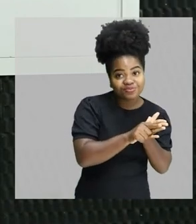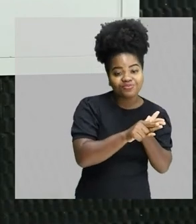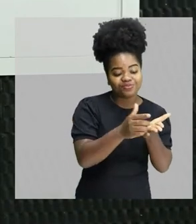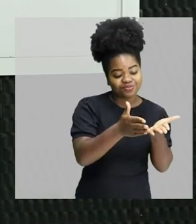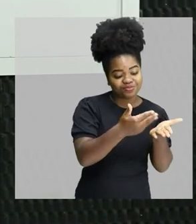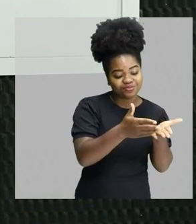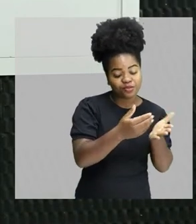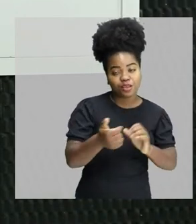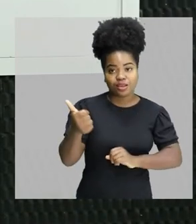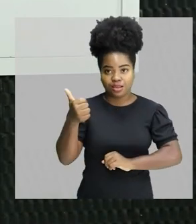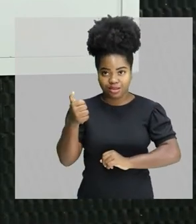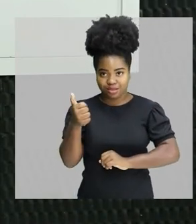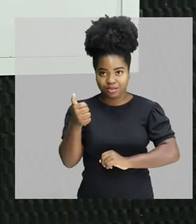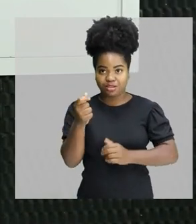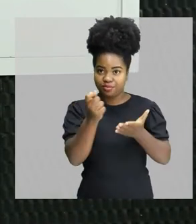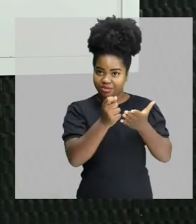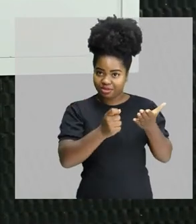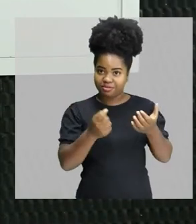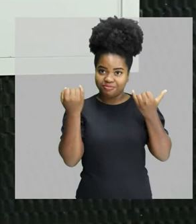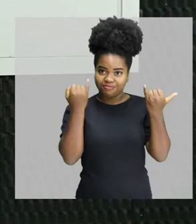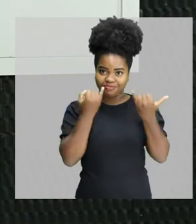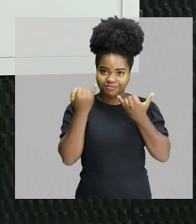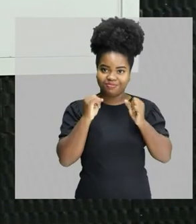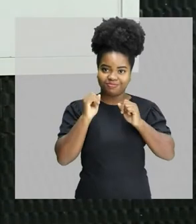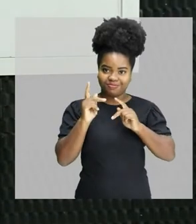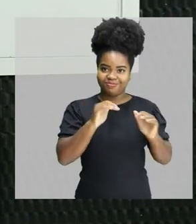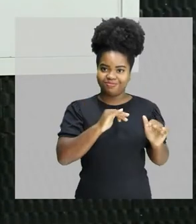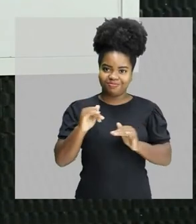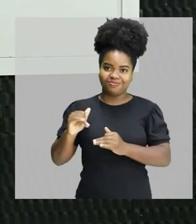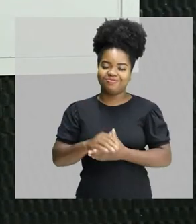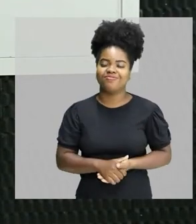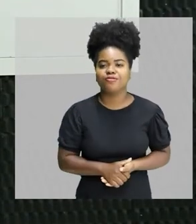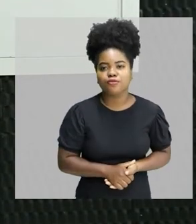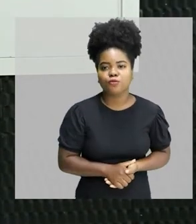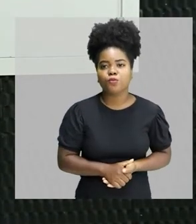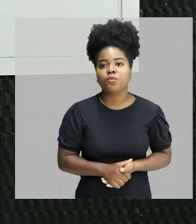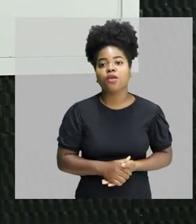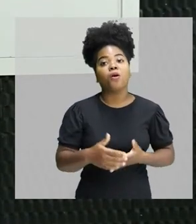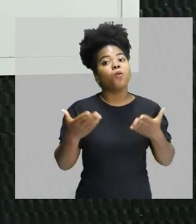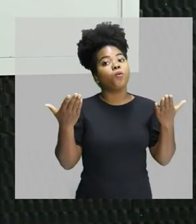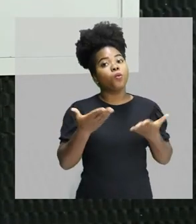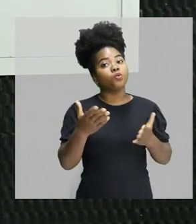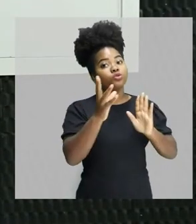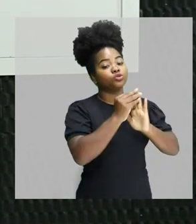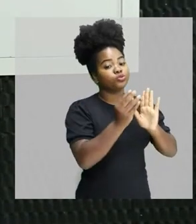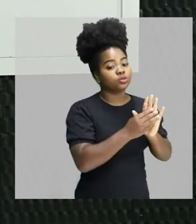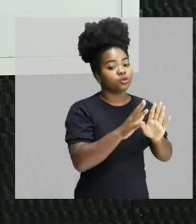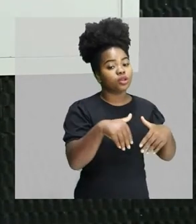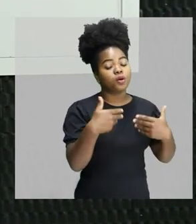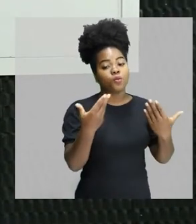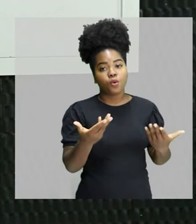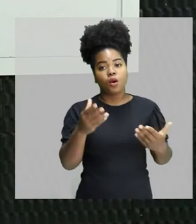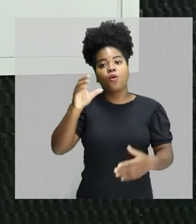nessa primeira aula, nós iremos falar aqui sobre ondulatória e acústica, né? Lembrando que acústica é